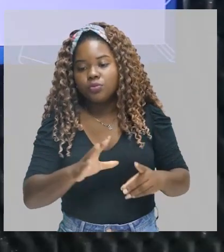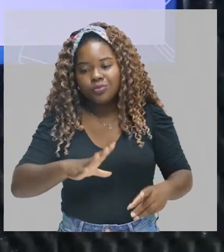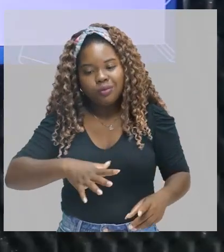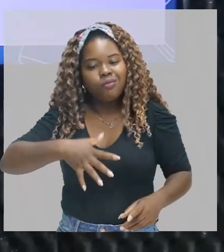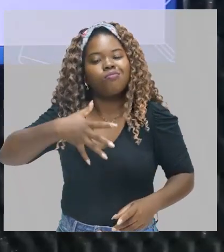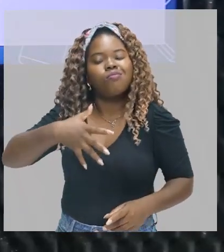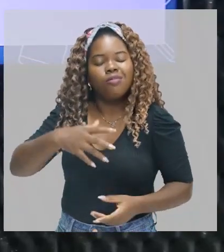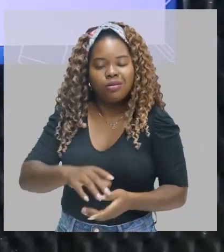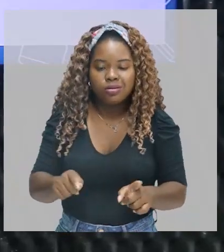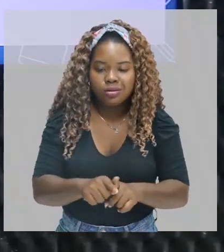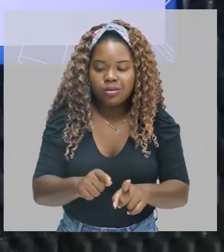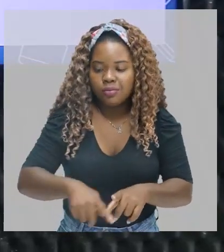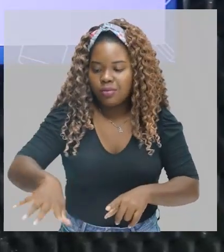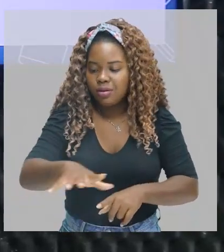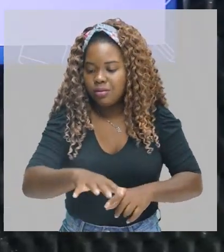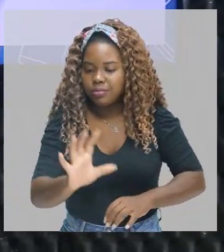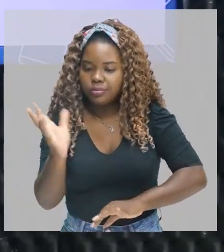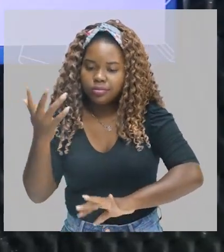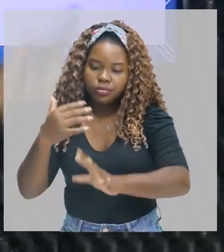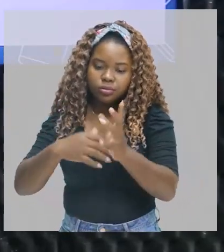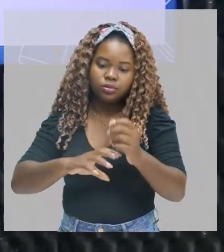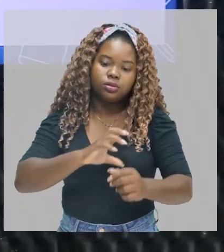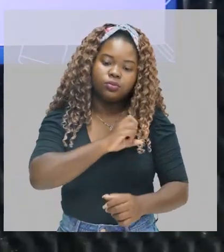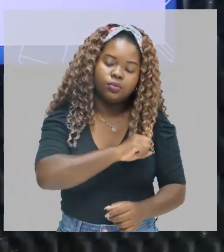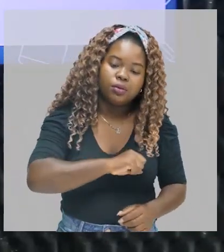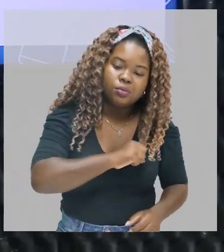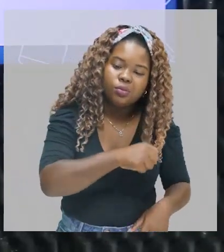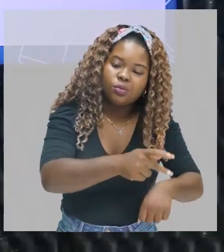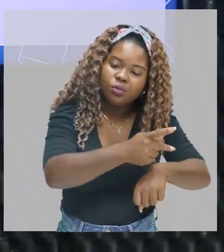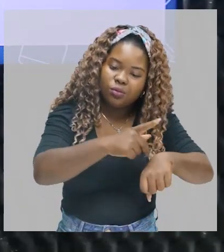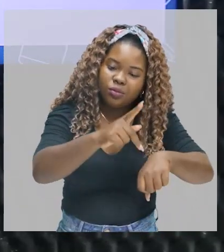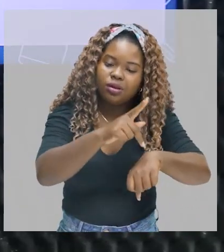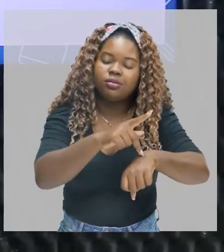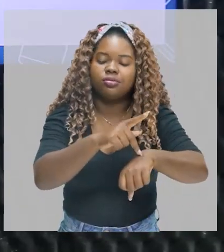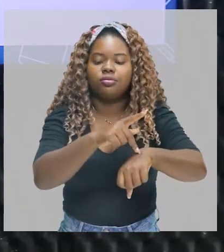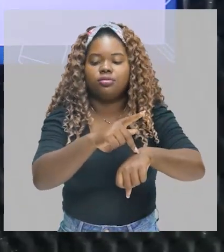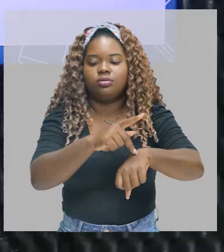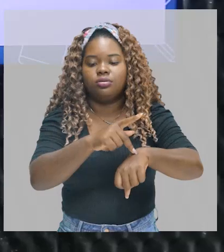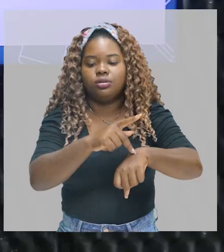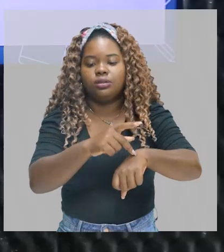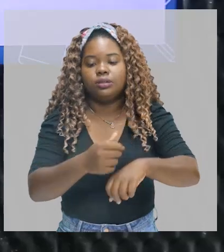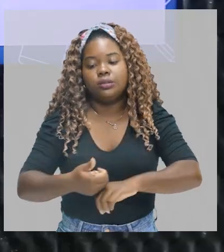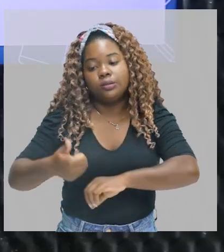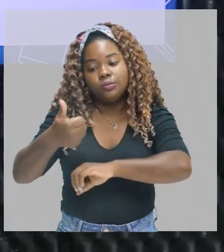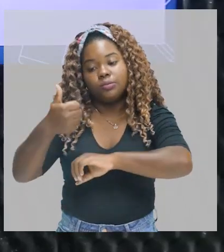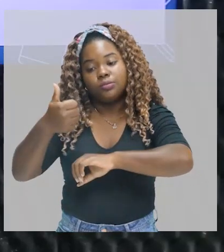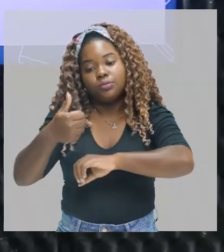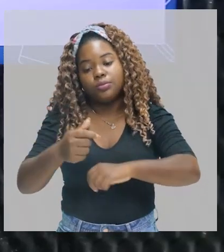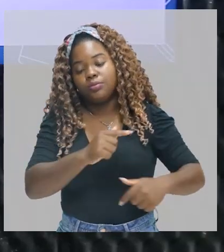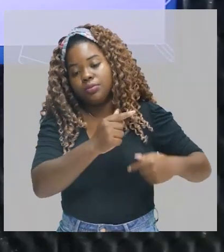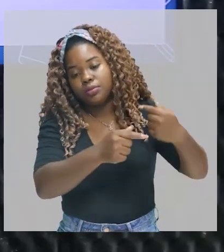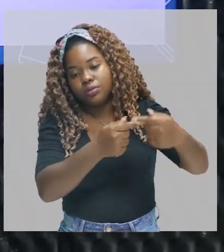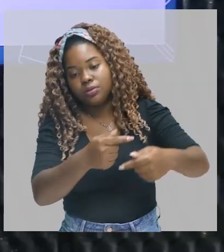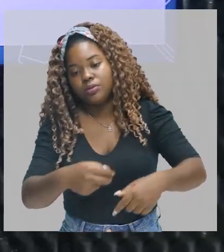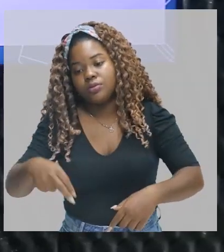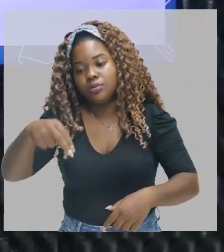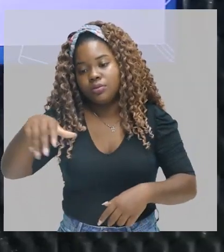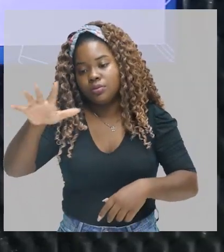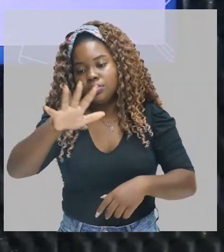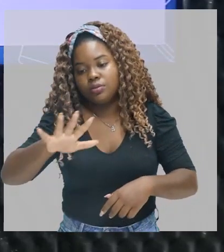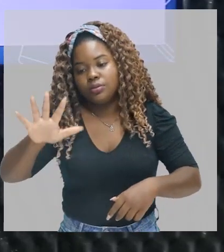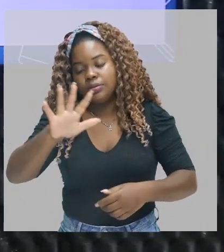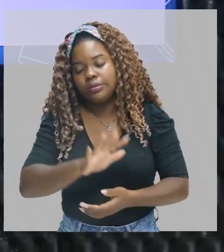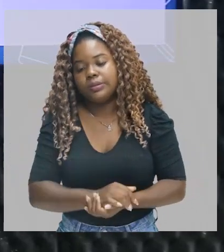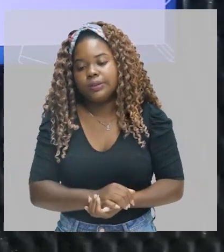e a natureza e o amor à pátria. Está bom? Então, primeira geração romântica, nacionalismo, amor à